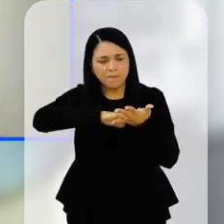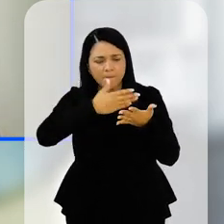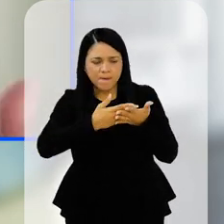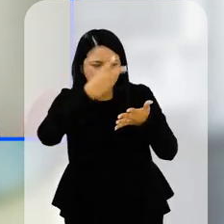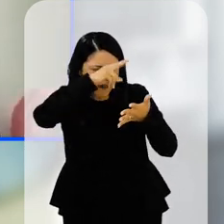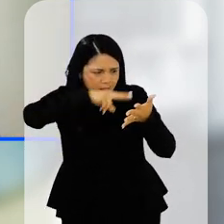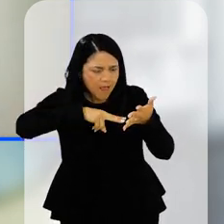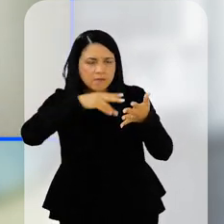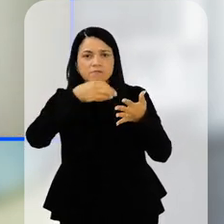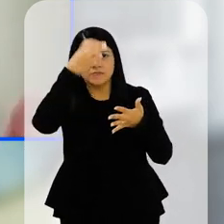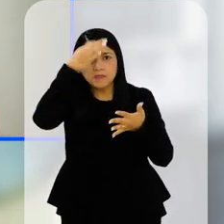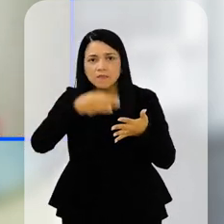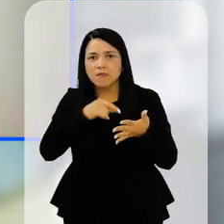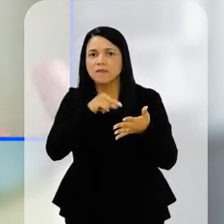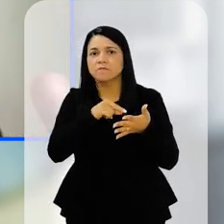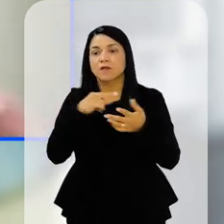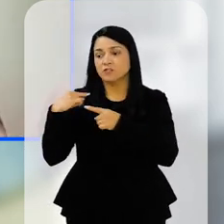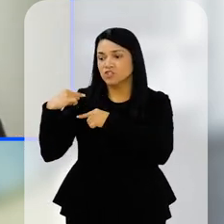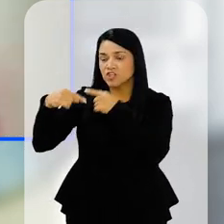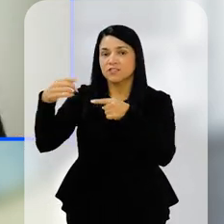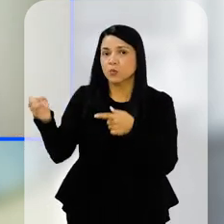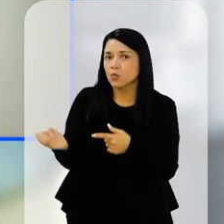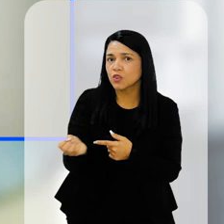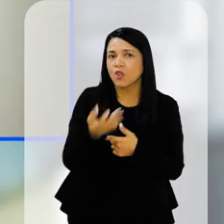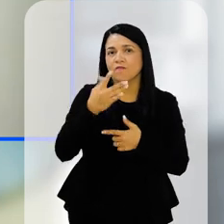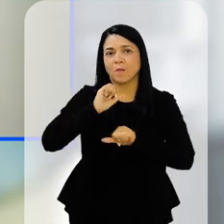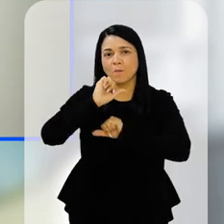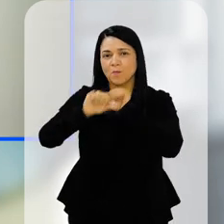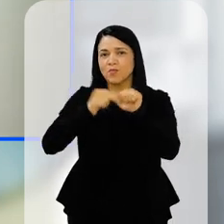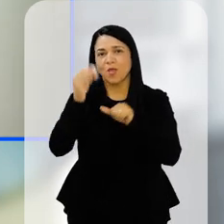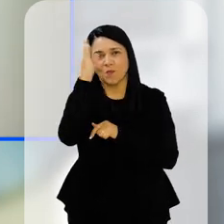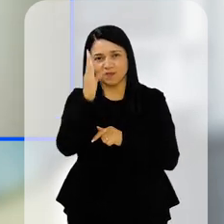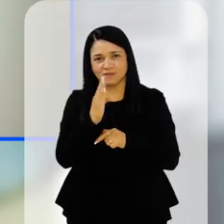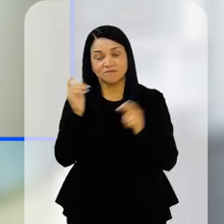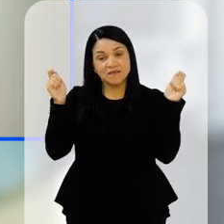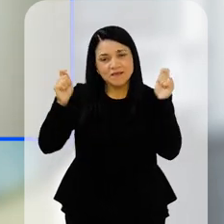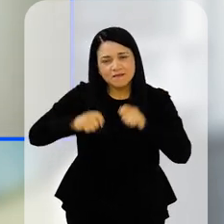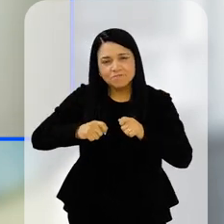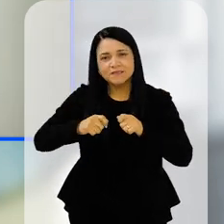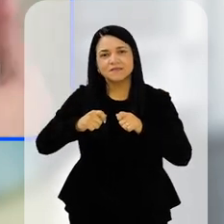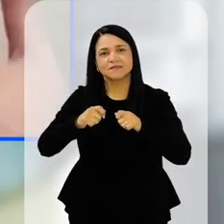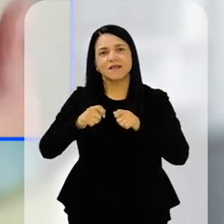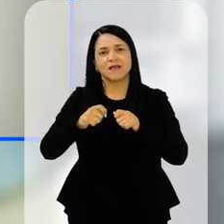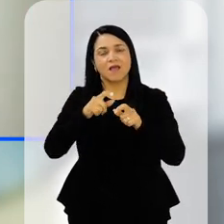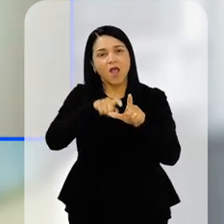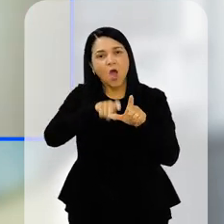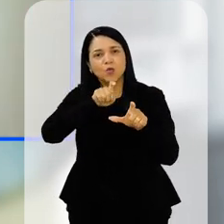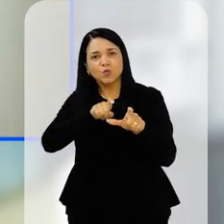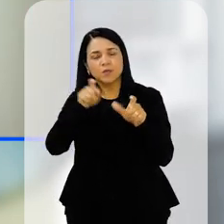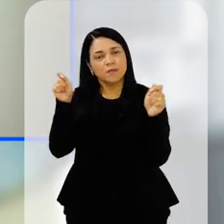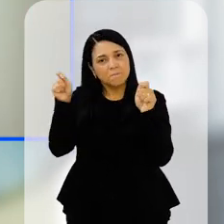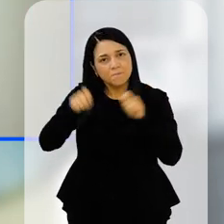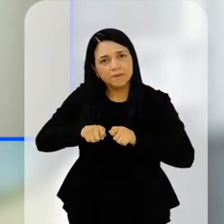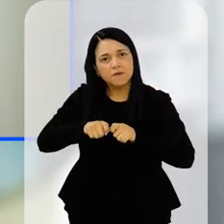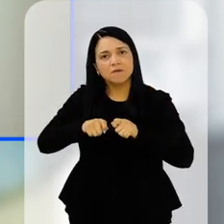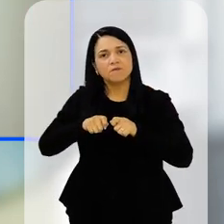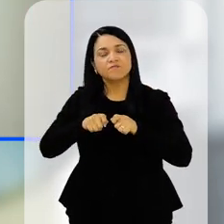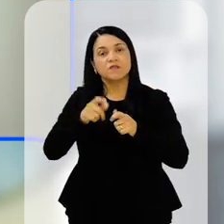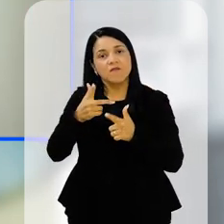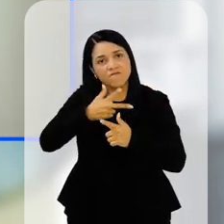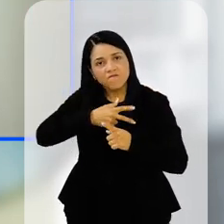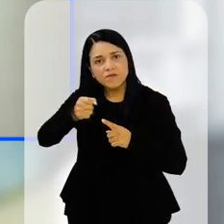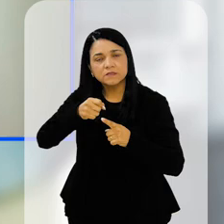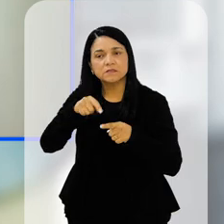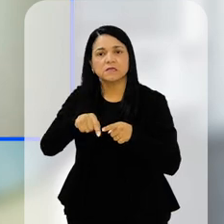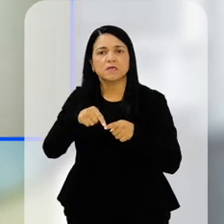texto, a gente vai ter uma geração nova para transformar o país, de pessoas que se capacitam, pessoas que têm autonomia para se capacitar e